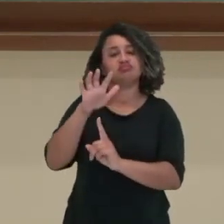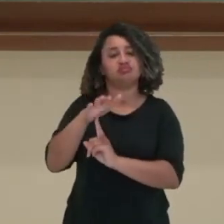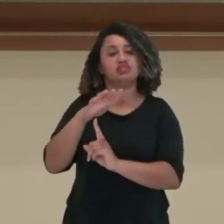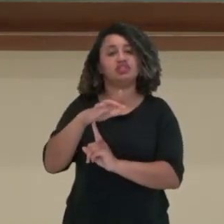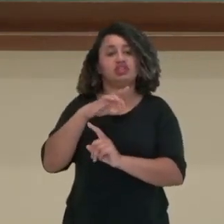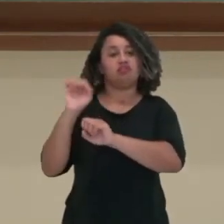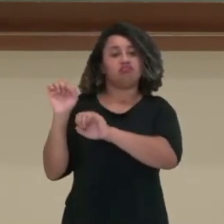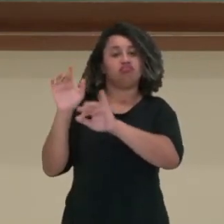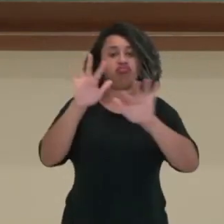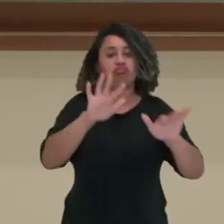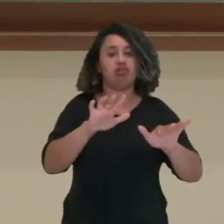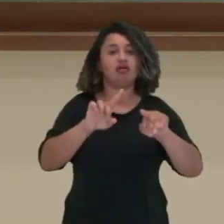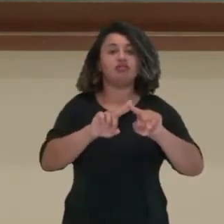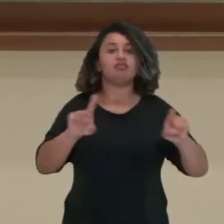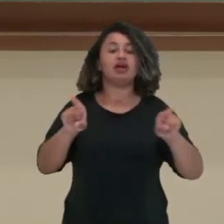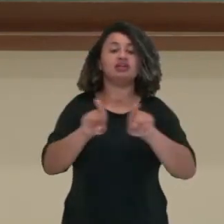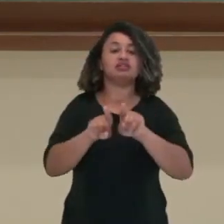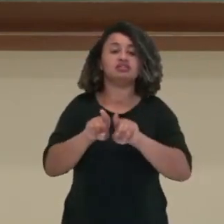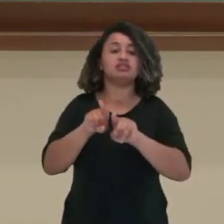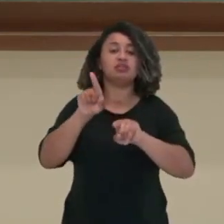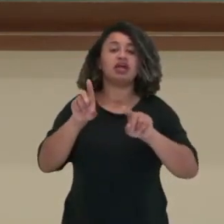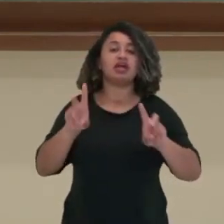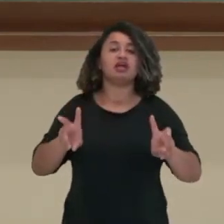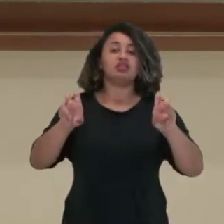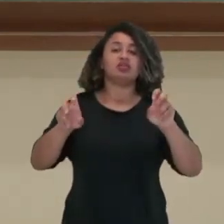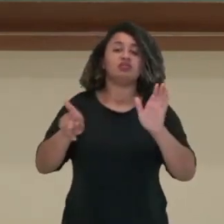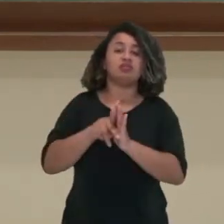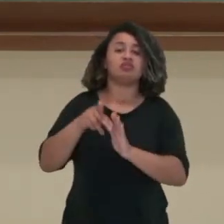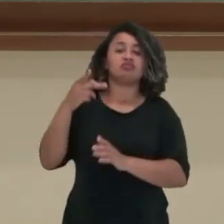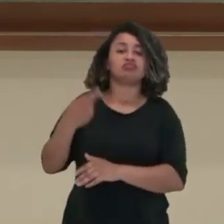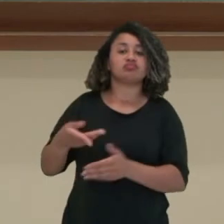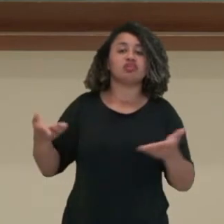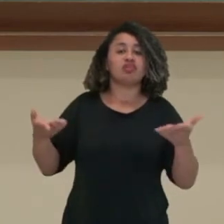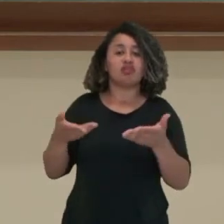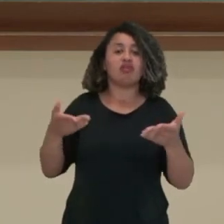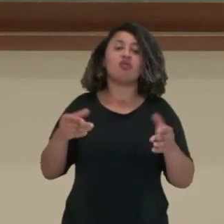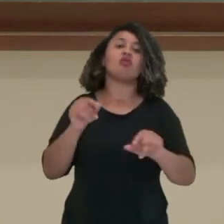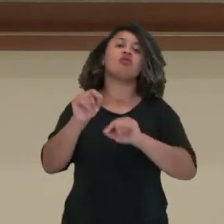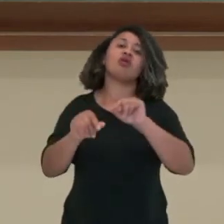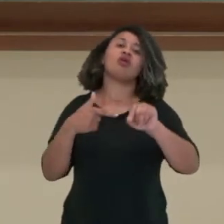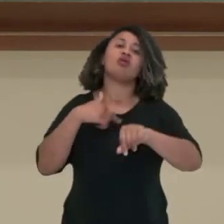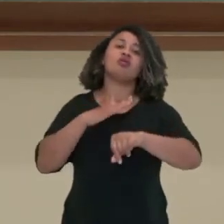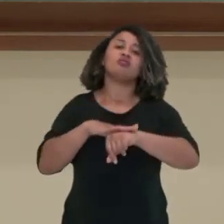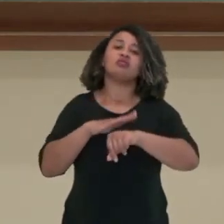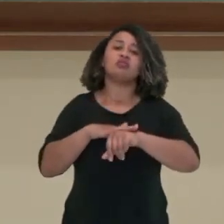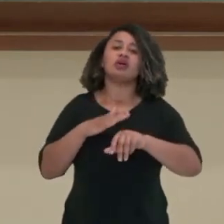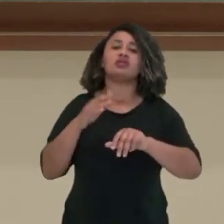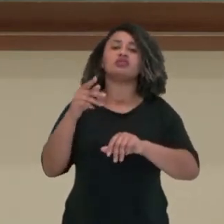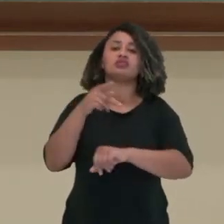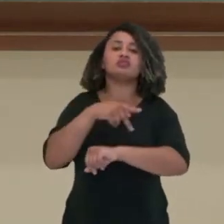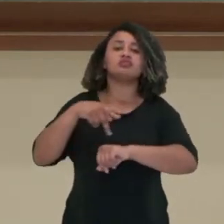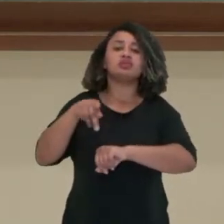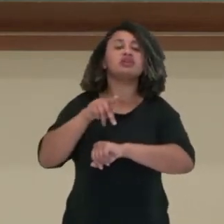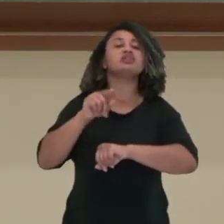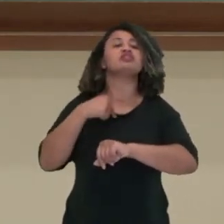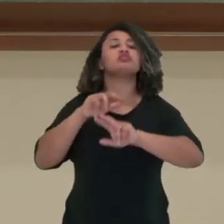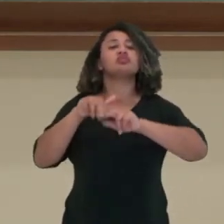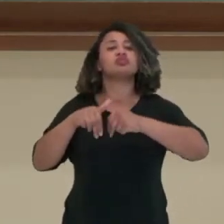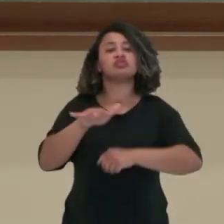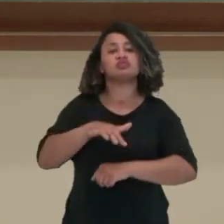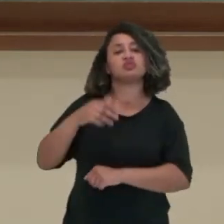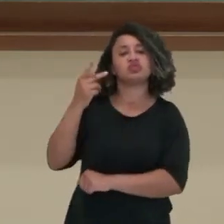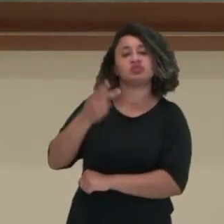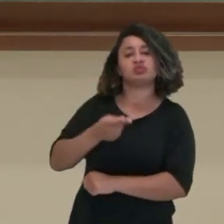um grande fluxo, mas eles também são um assunto do presente. Todo momento em que o país se encontra, por algum motivo político,